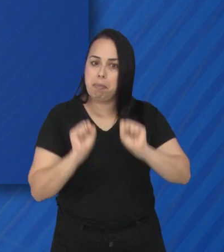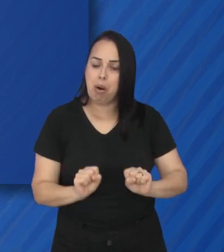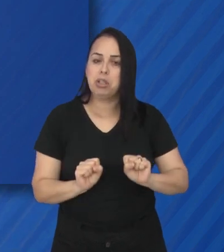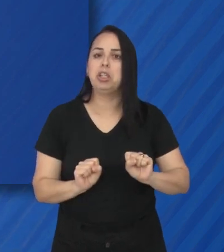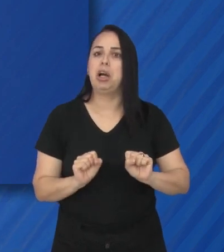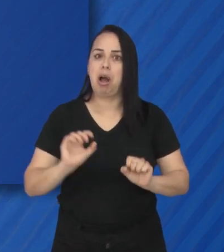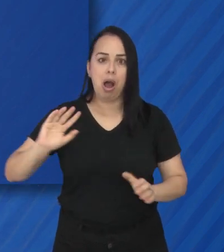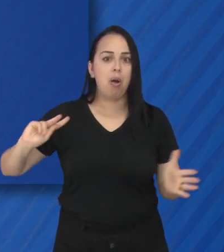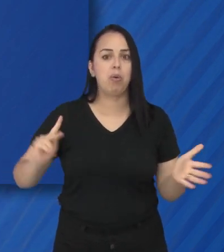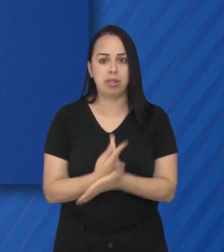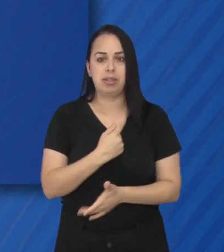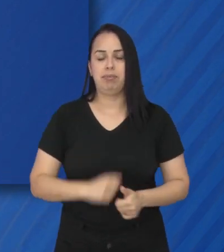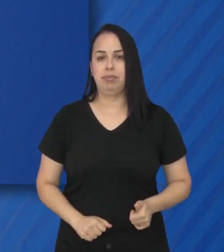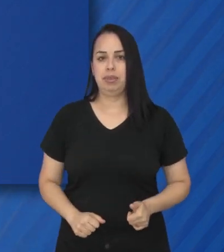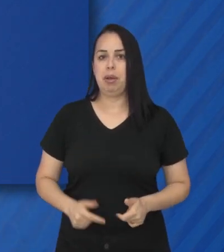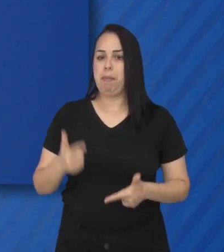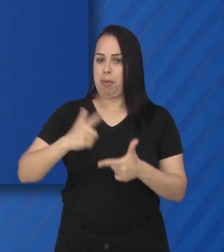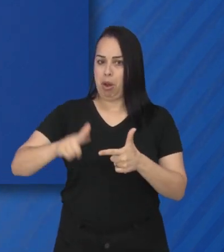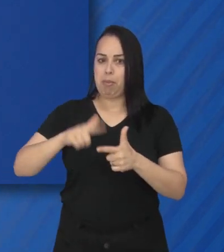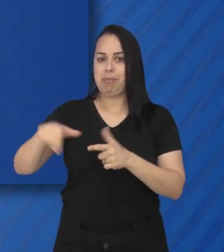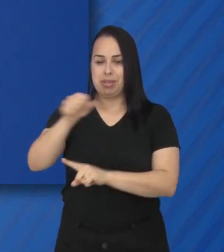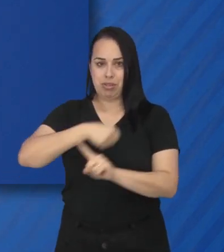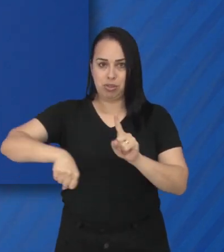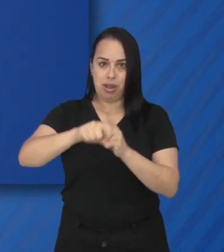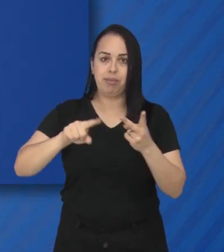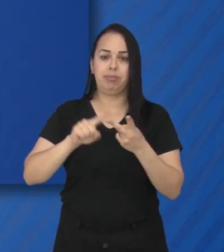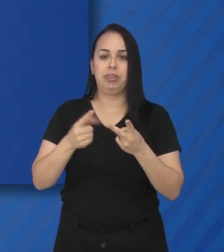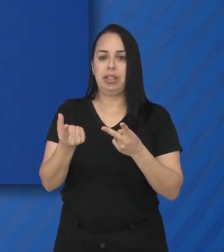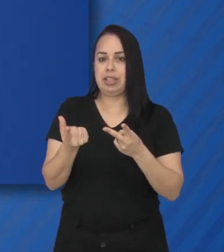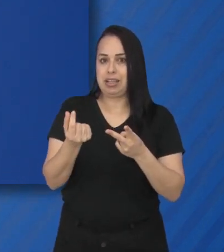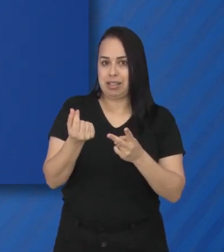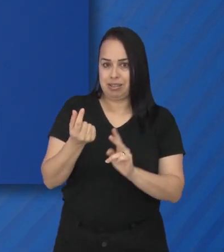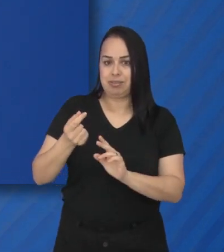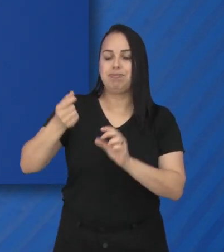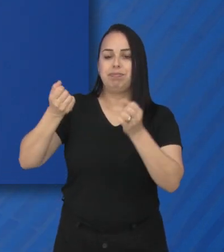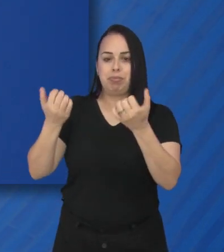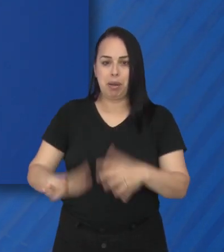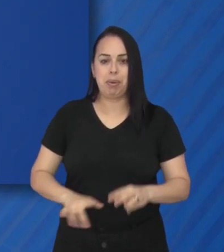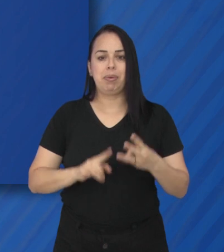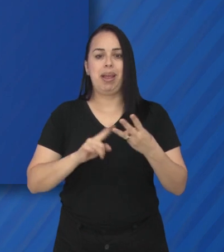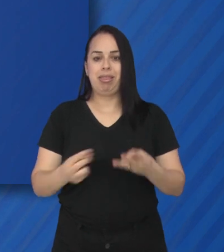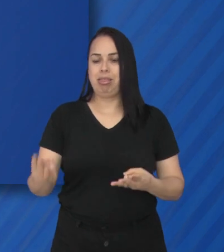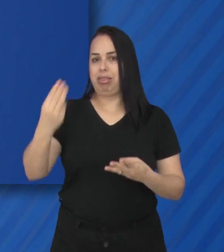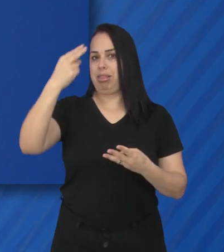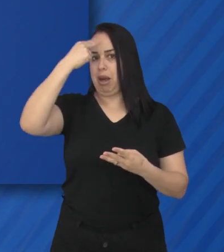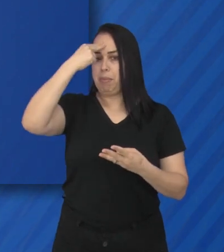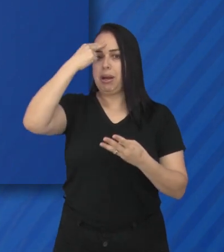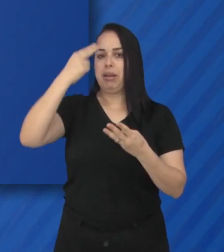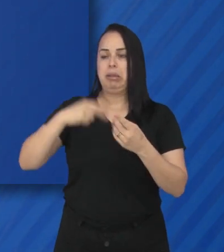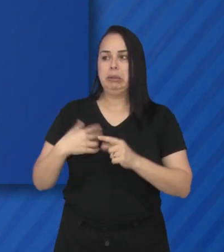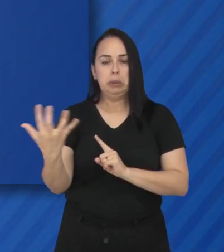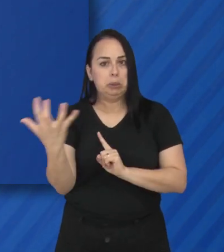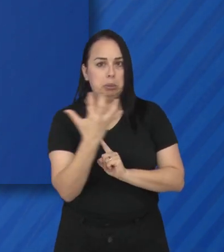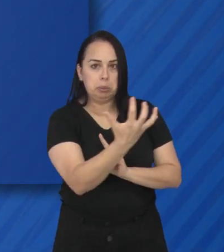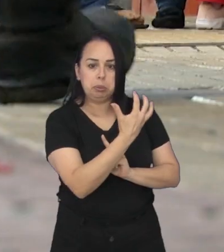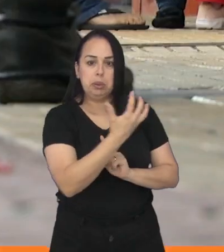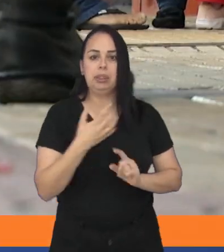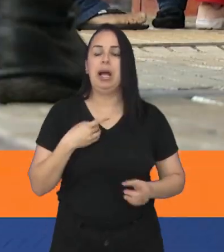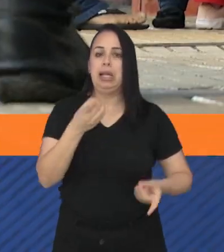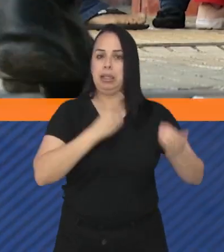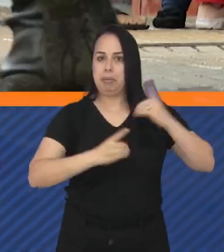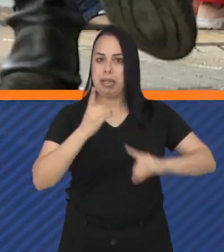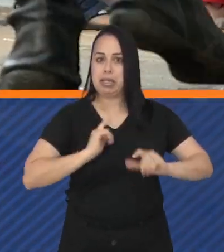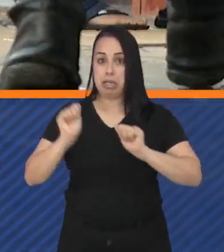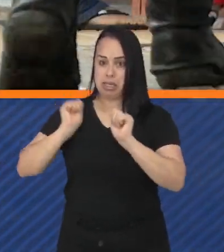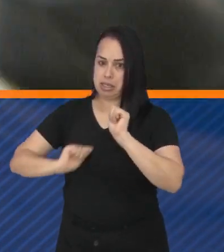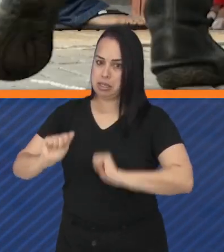levam ao diagnóstico é grande. Problemas sociais e financeiros, traumas e a pressão do dia a dia são alguns. A